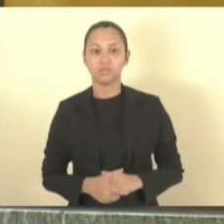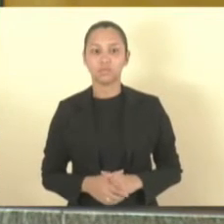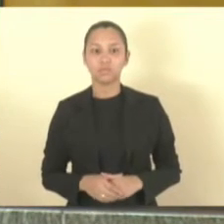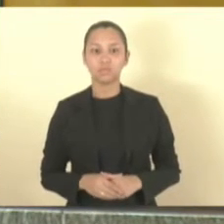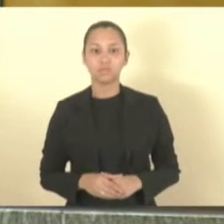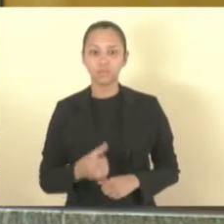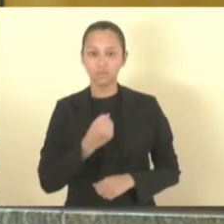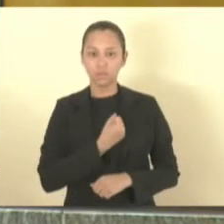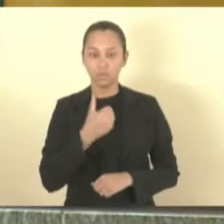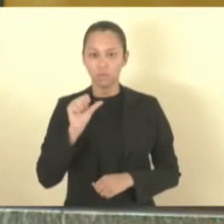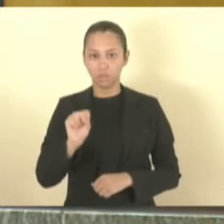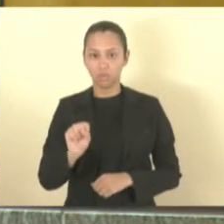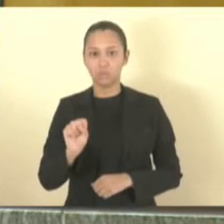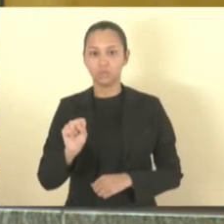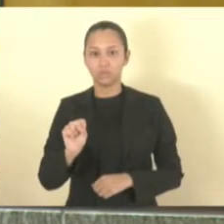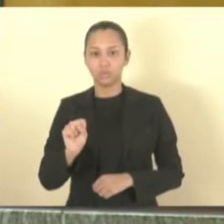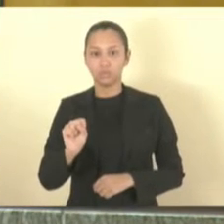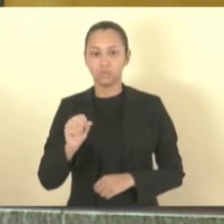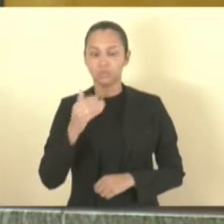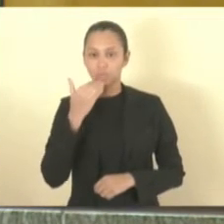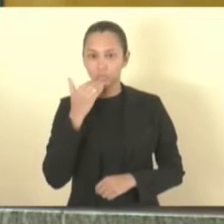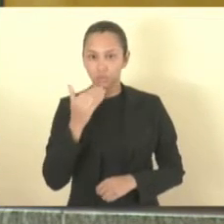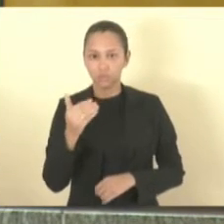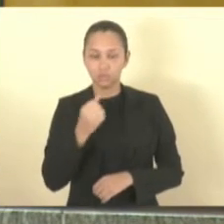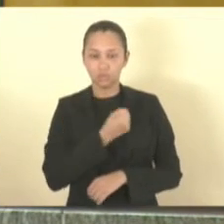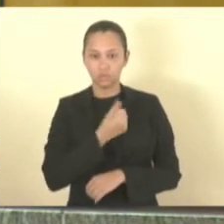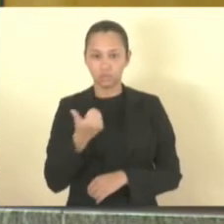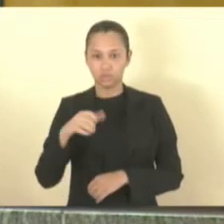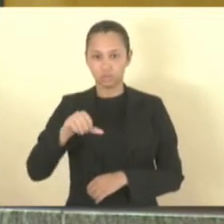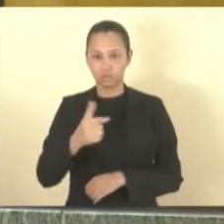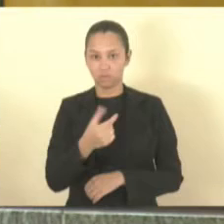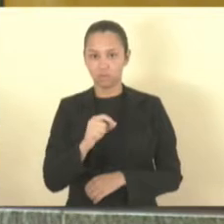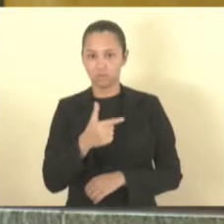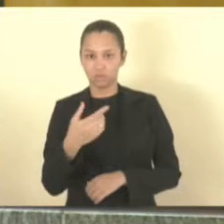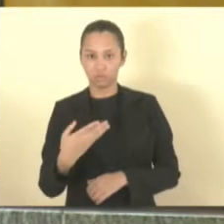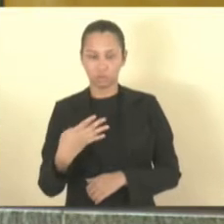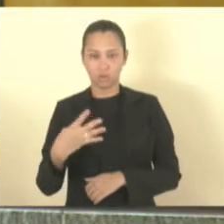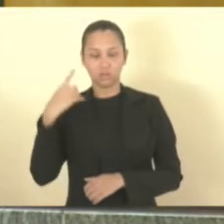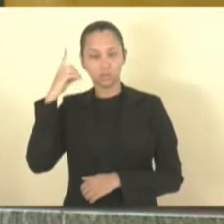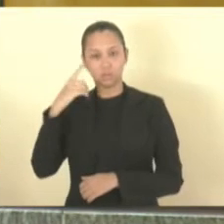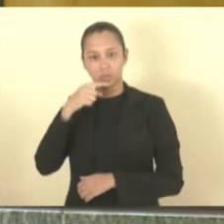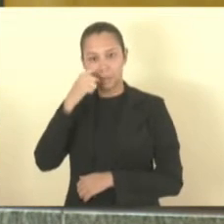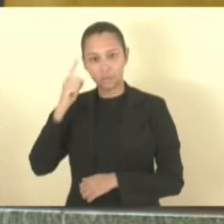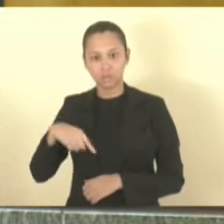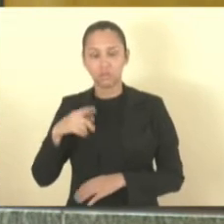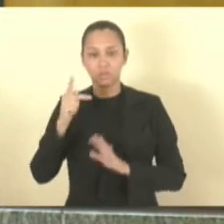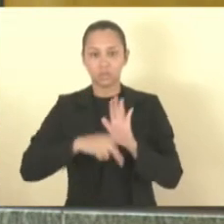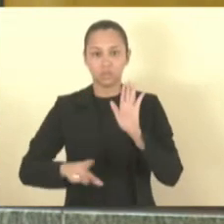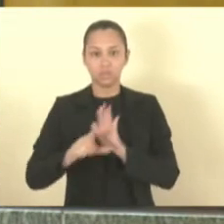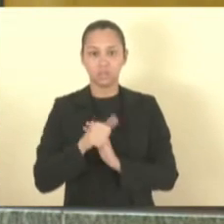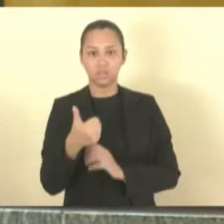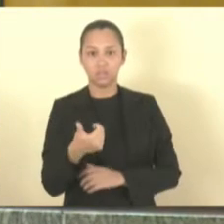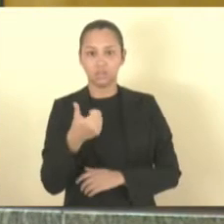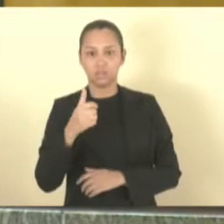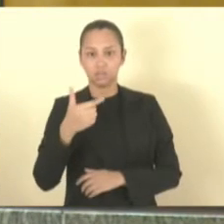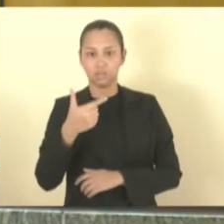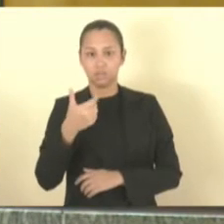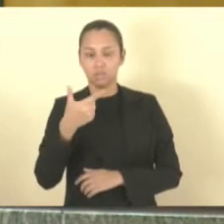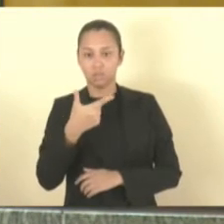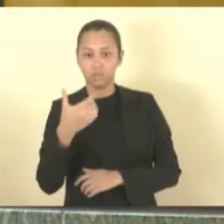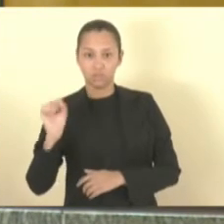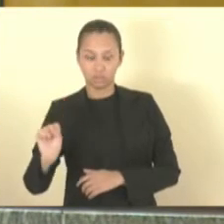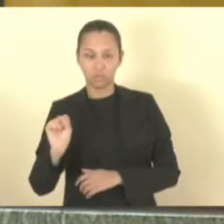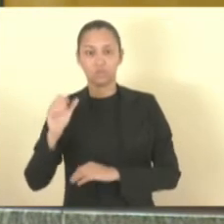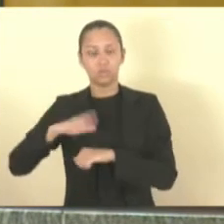Item 8, requerimento número 19-2024, deputado Capitão Assunção, de retirada do projeto de lei 128-2019 de sua autoria,